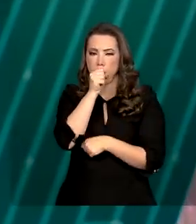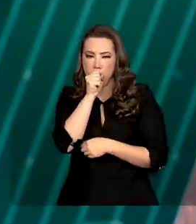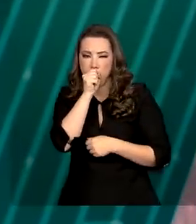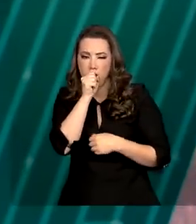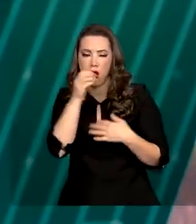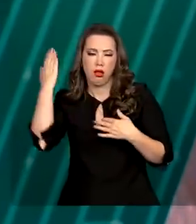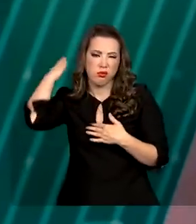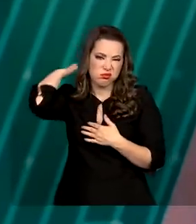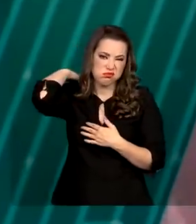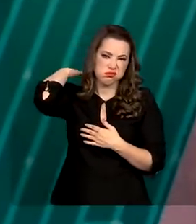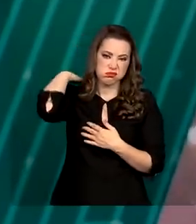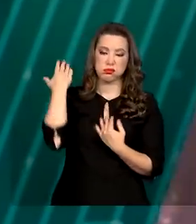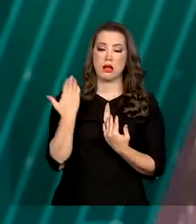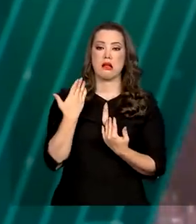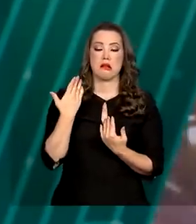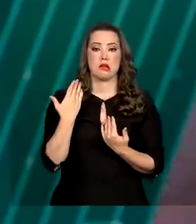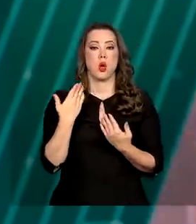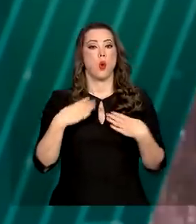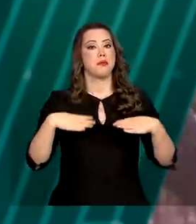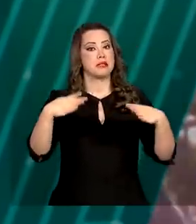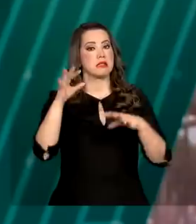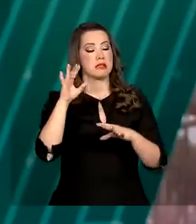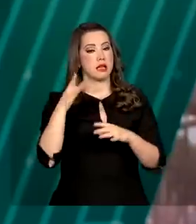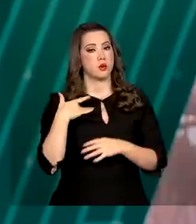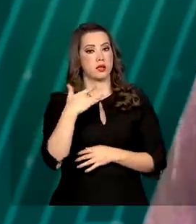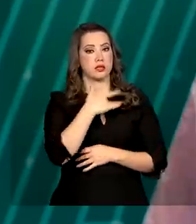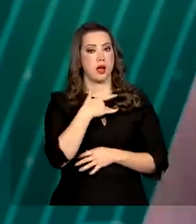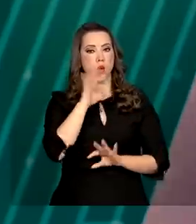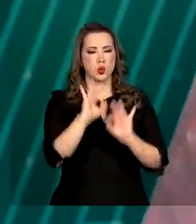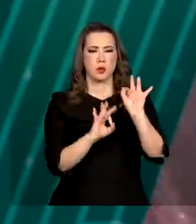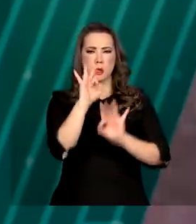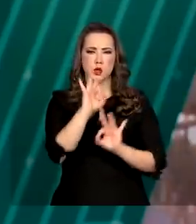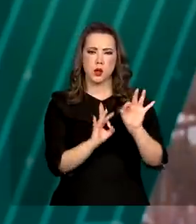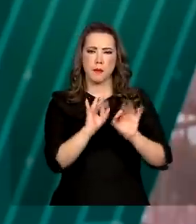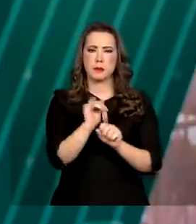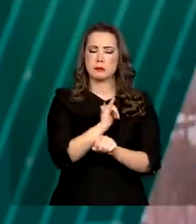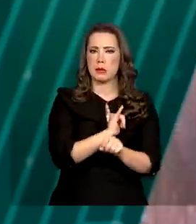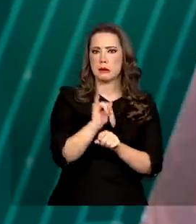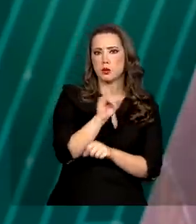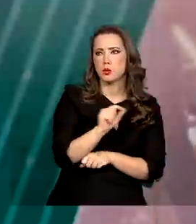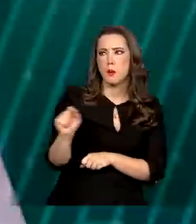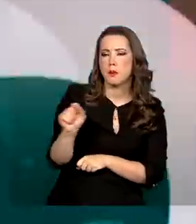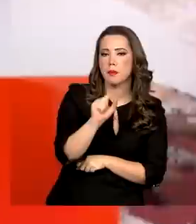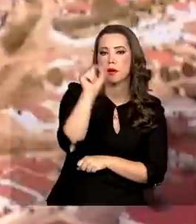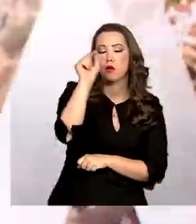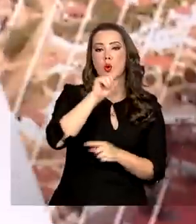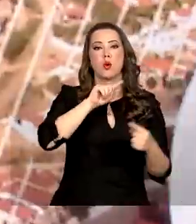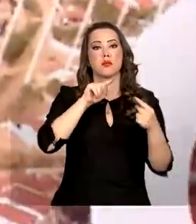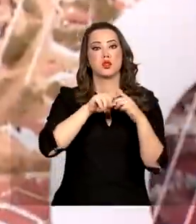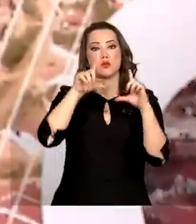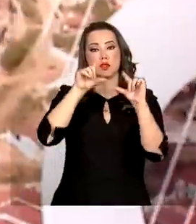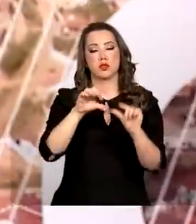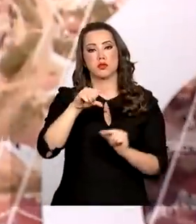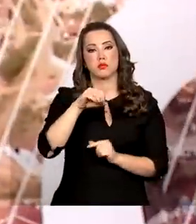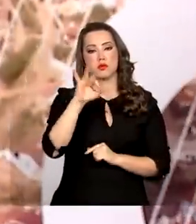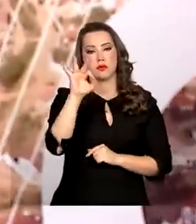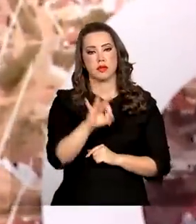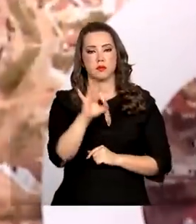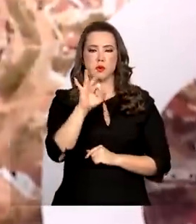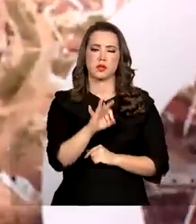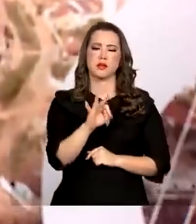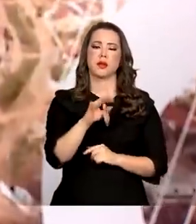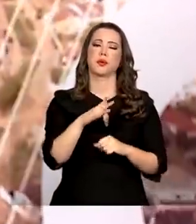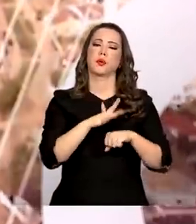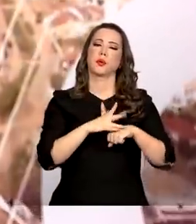Ministério da Saúde elaborou um plano nacional. A meta é reduzir em 90% a incidência da doença e em 95